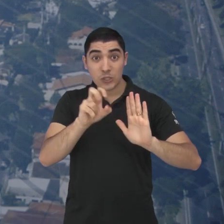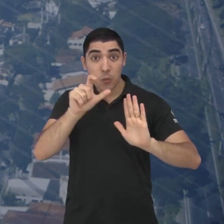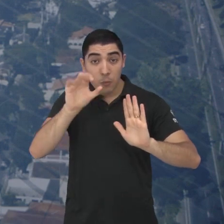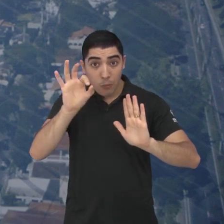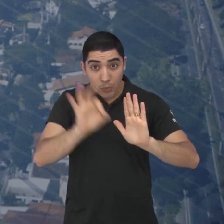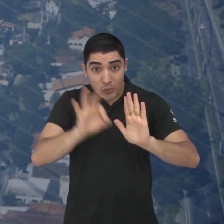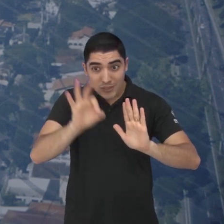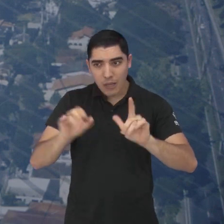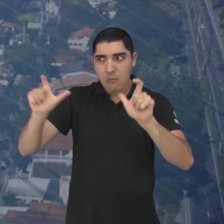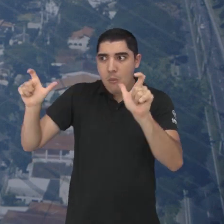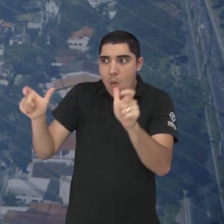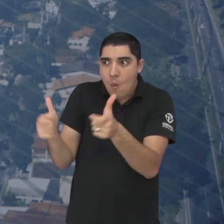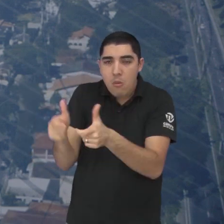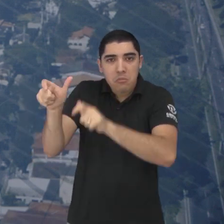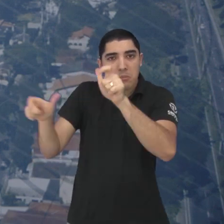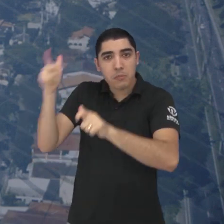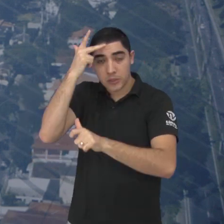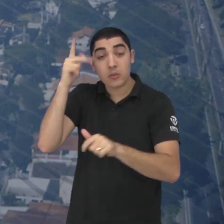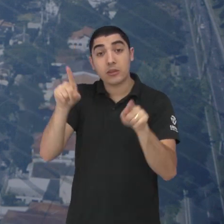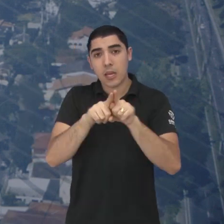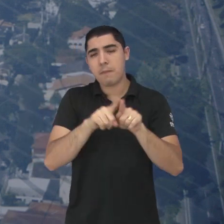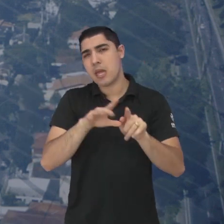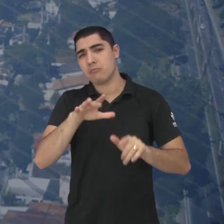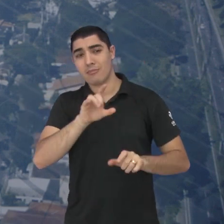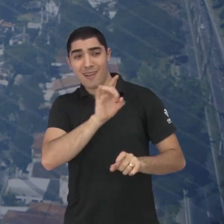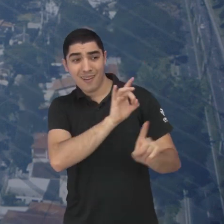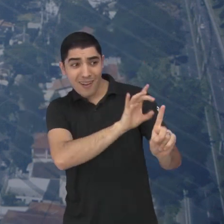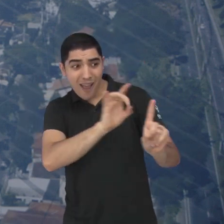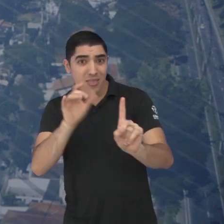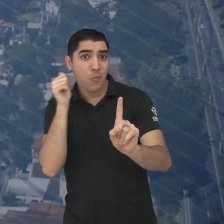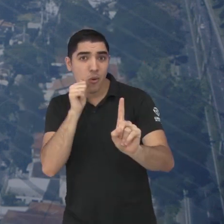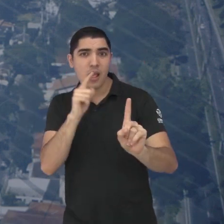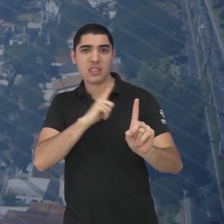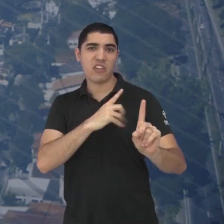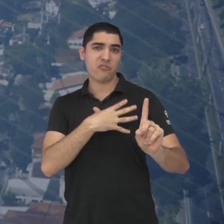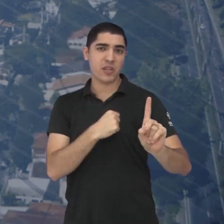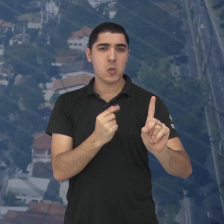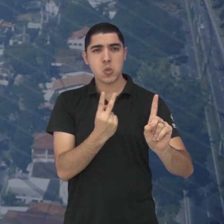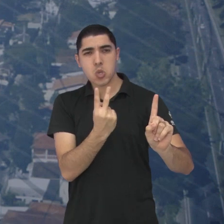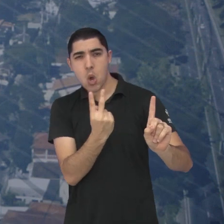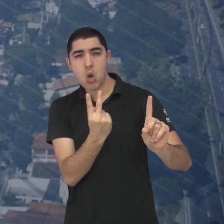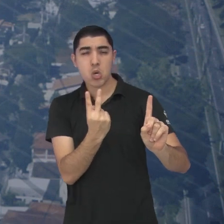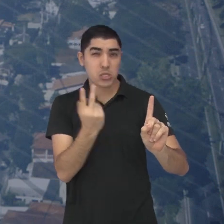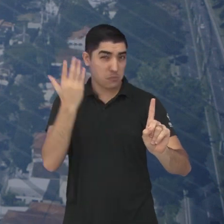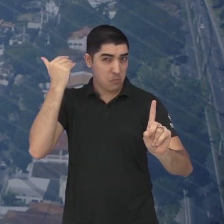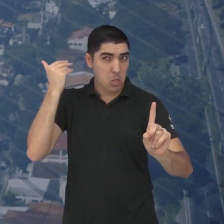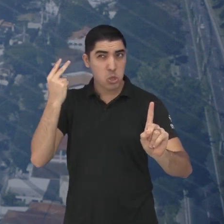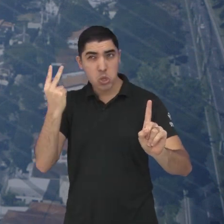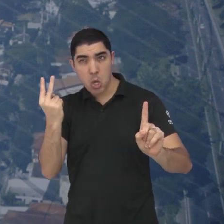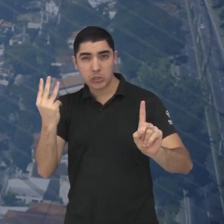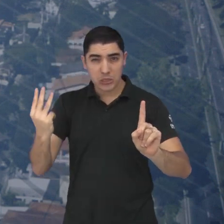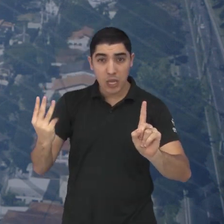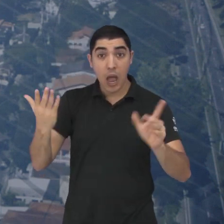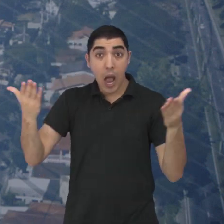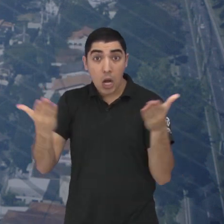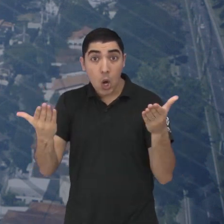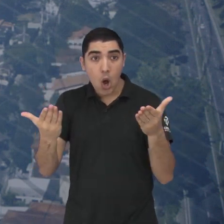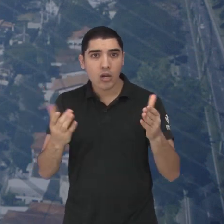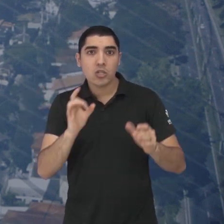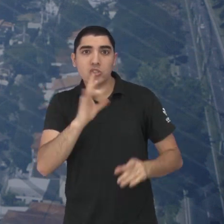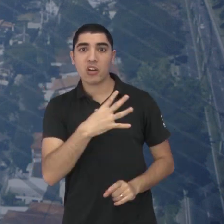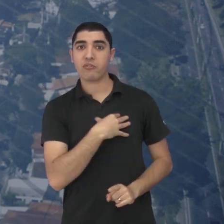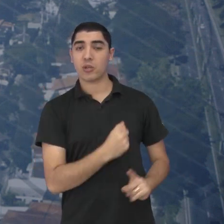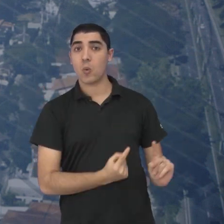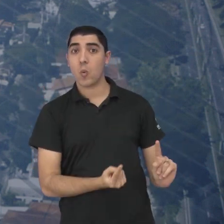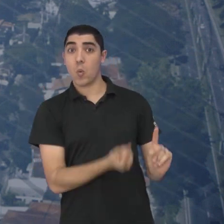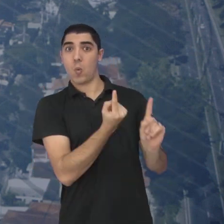e de uma média de 2,8 filhos por mulher, hoje a realidade está numa média de 1,5, ou seja, menos de 2 por